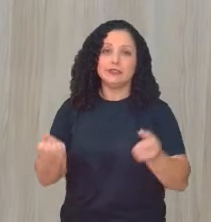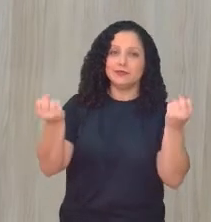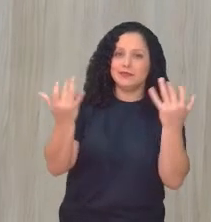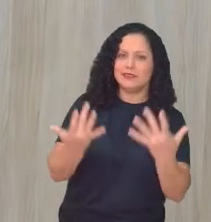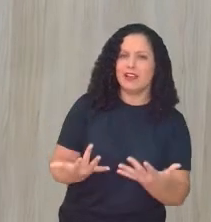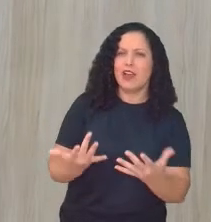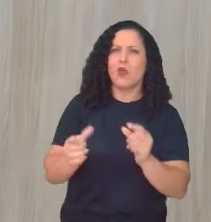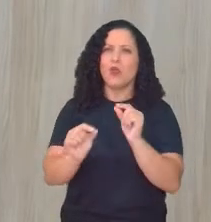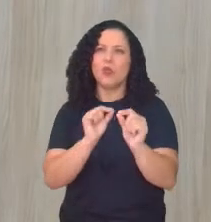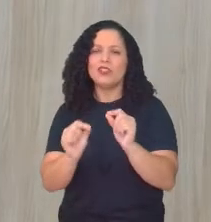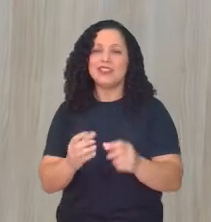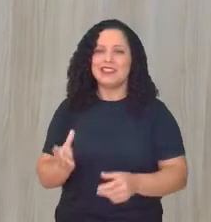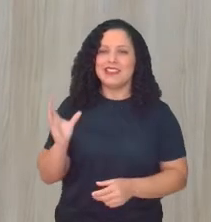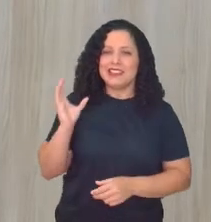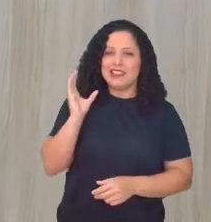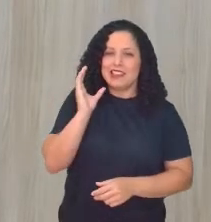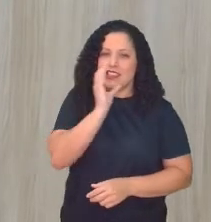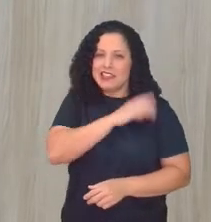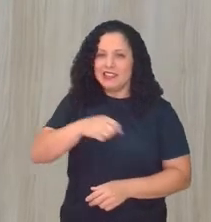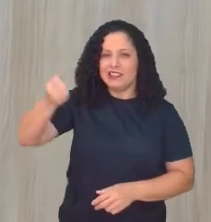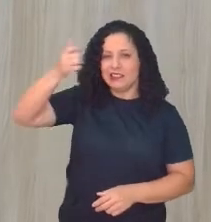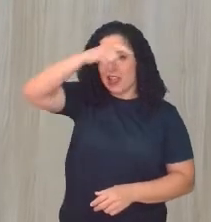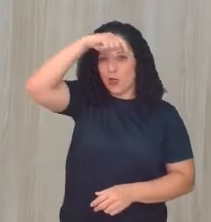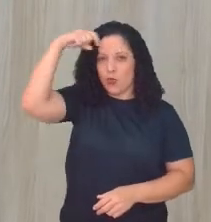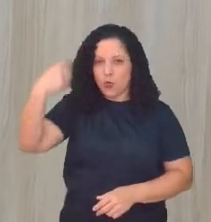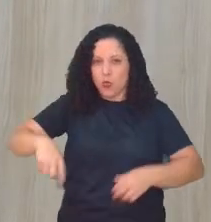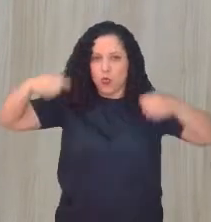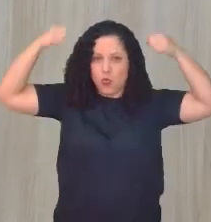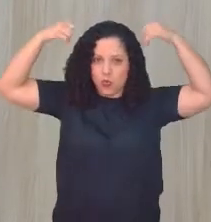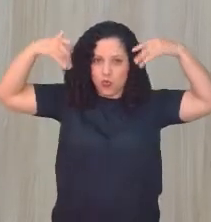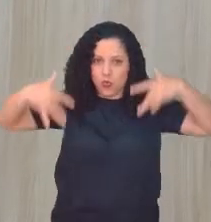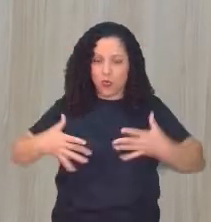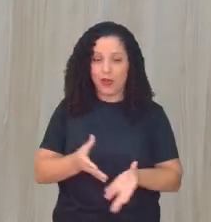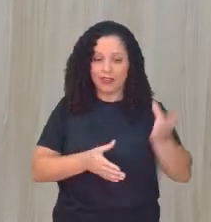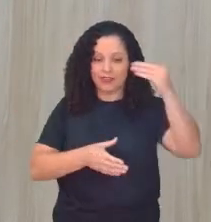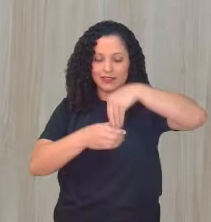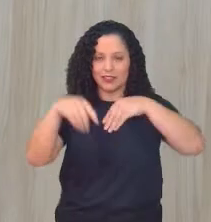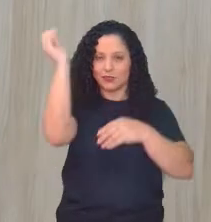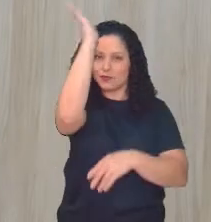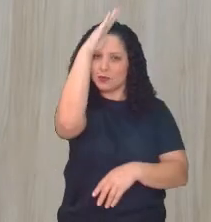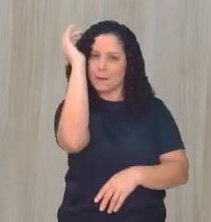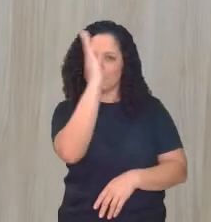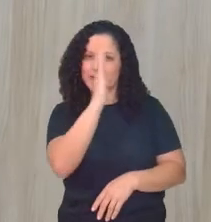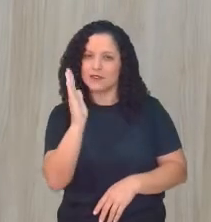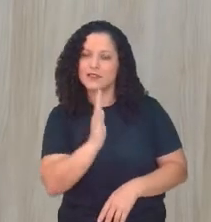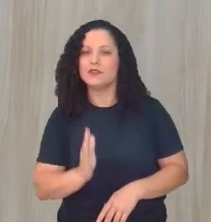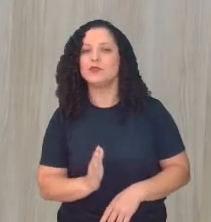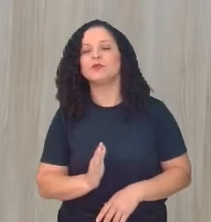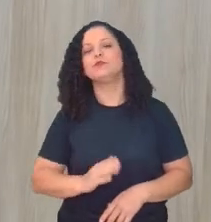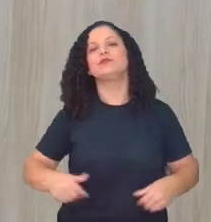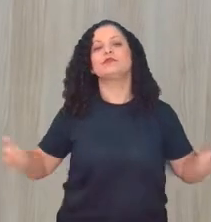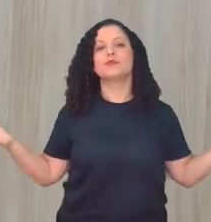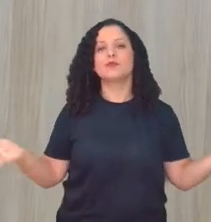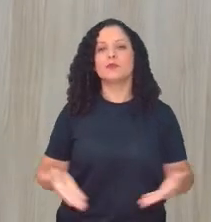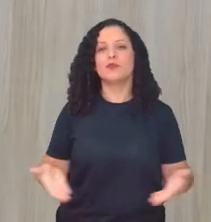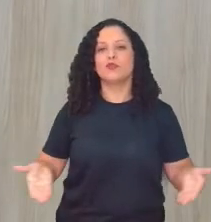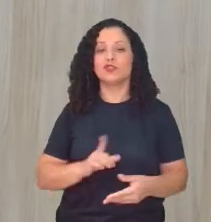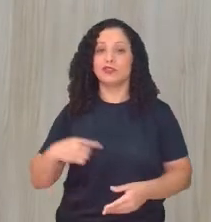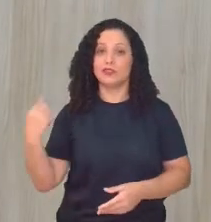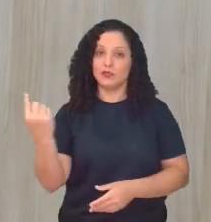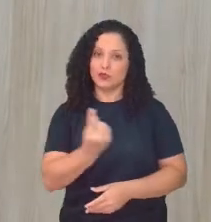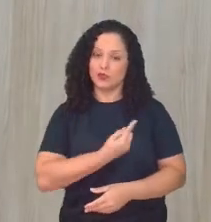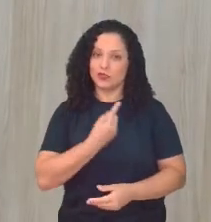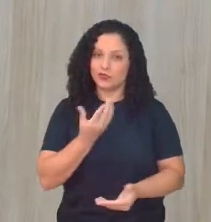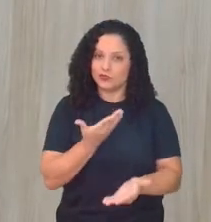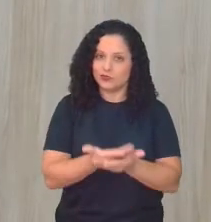percebendo esses impactos aqui no Brasil. E hoje a gente vai ver mais um desses